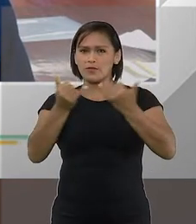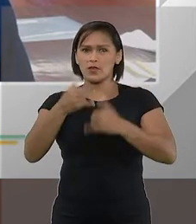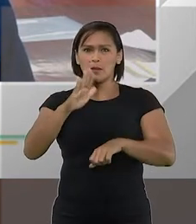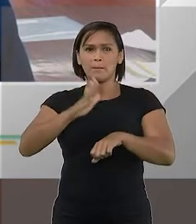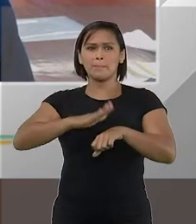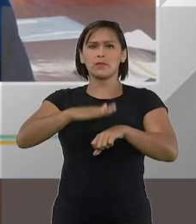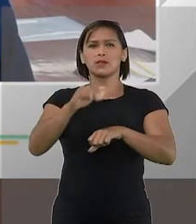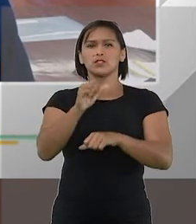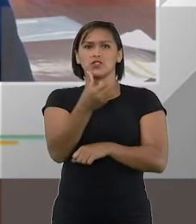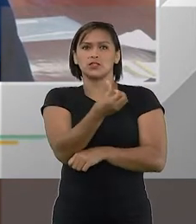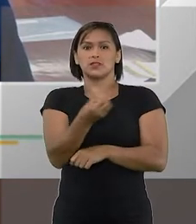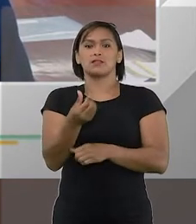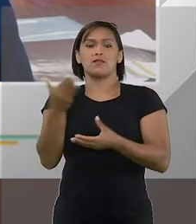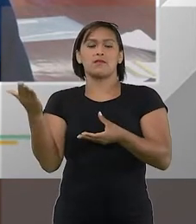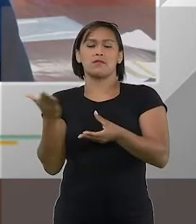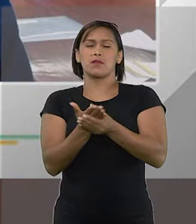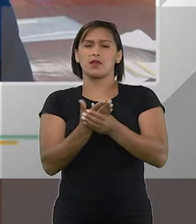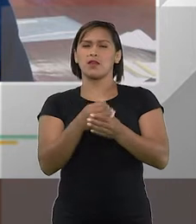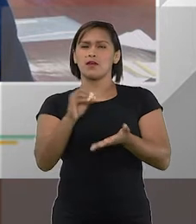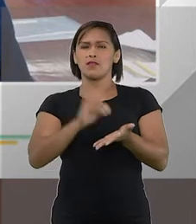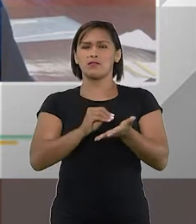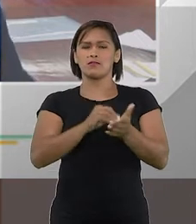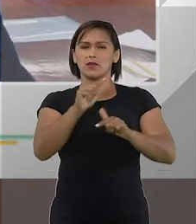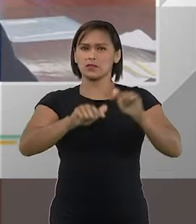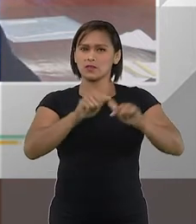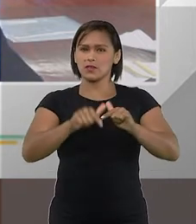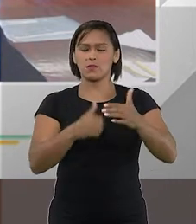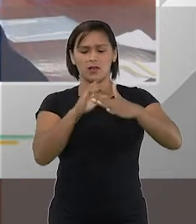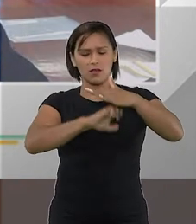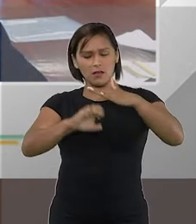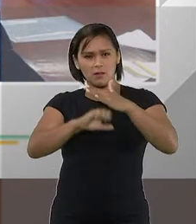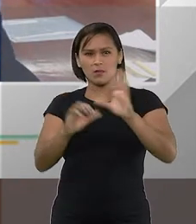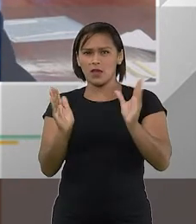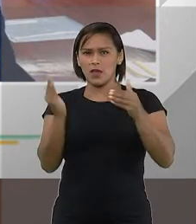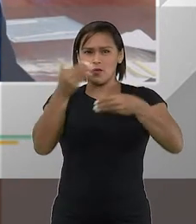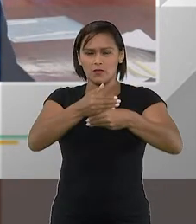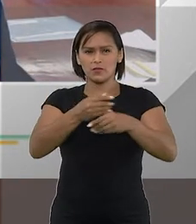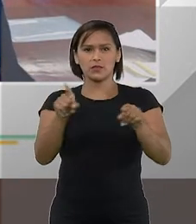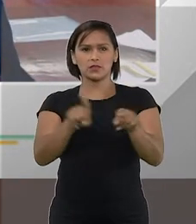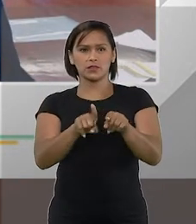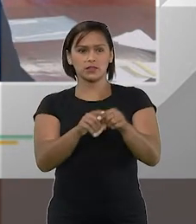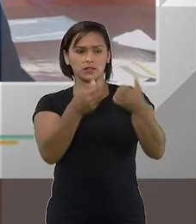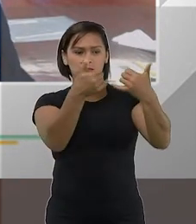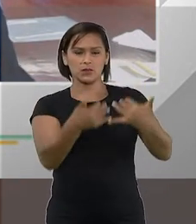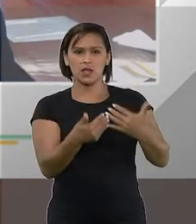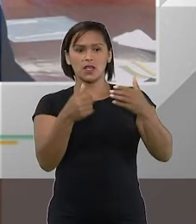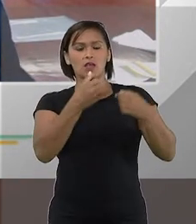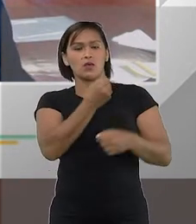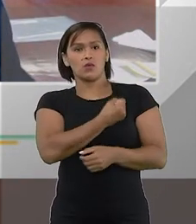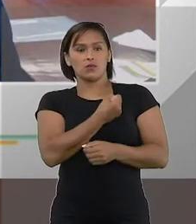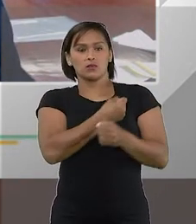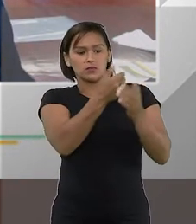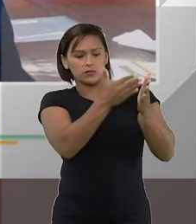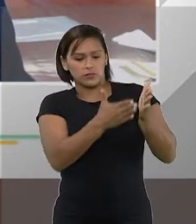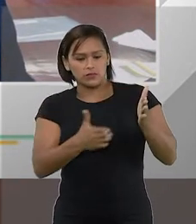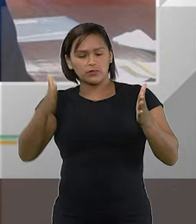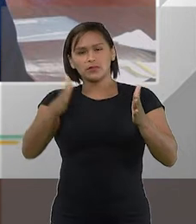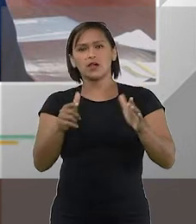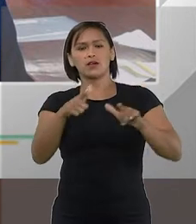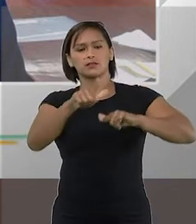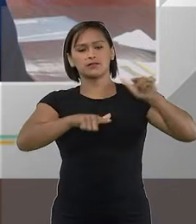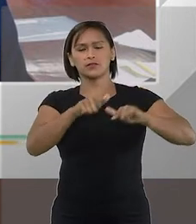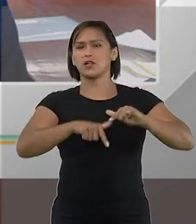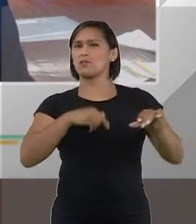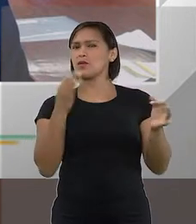temos mais de meio milhão de desempregados, de pequenas empresas fechando, em grande quantidade, funcionários